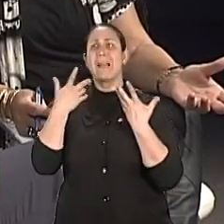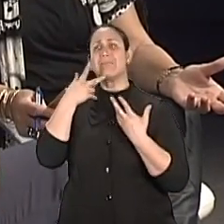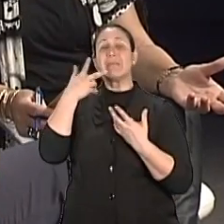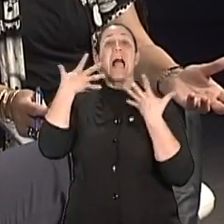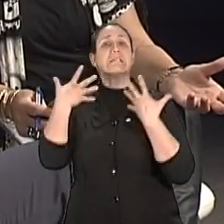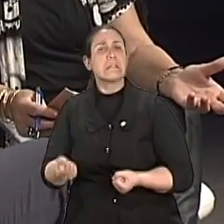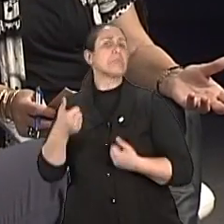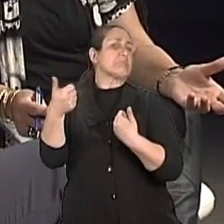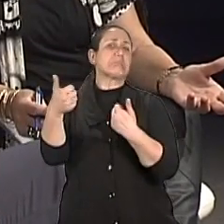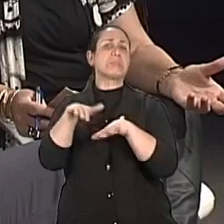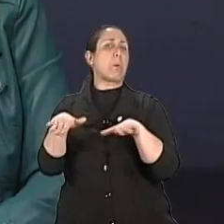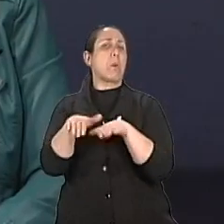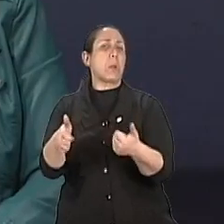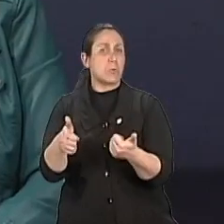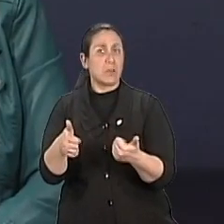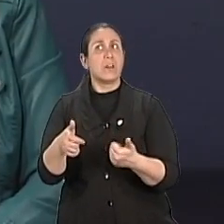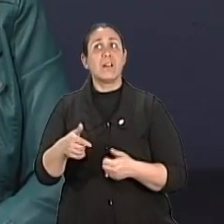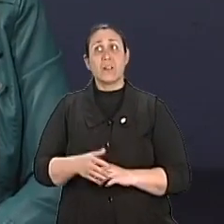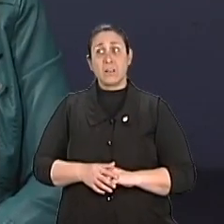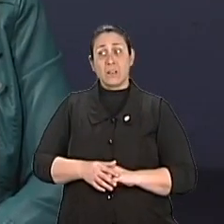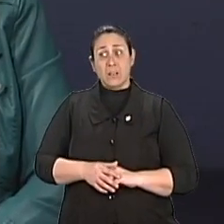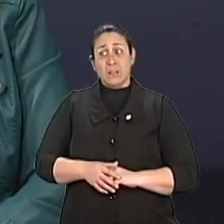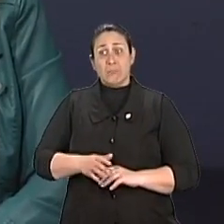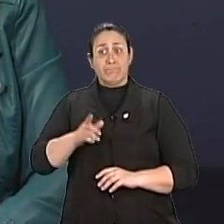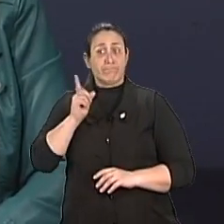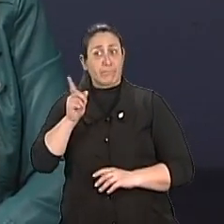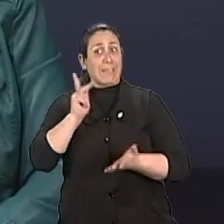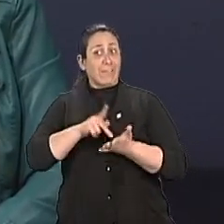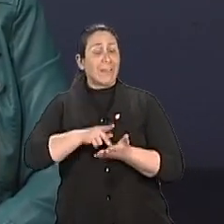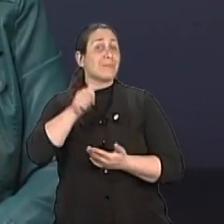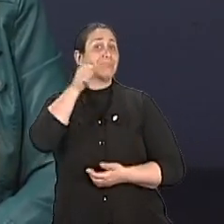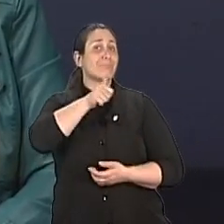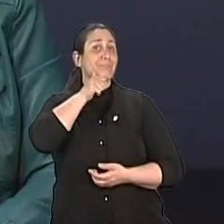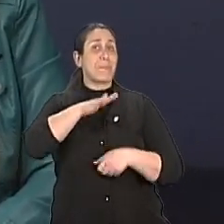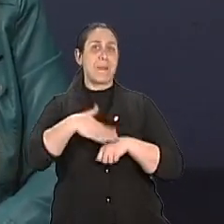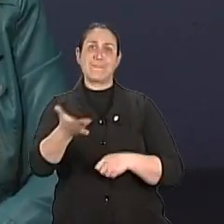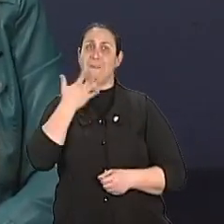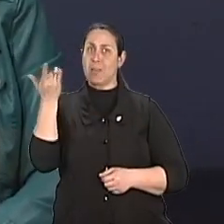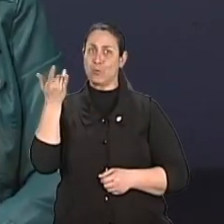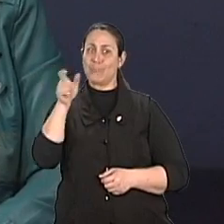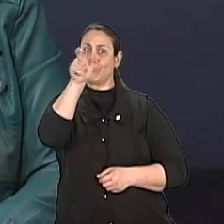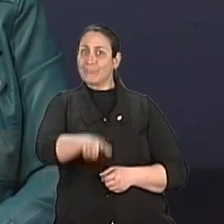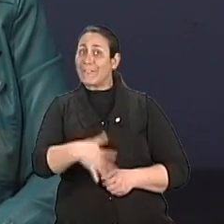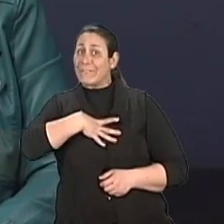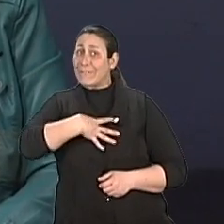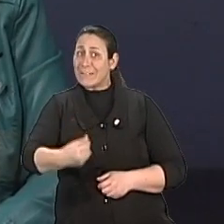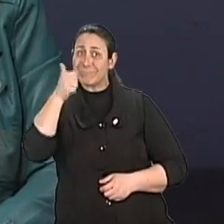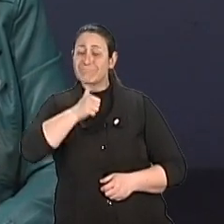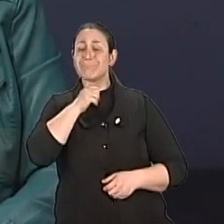sempre a questão do gênero, o feminino tem mais facilidade em